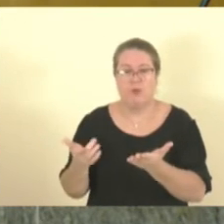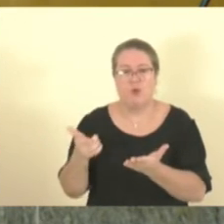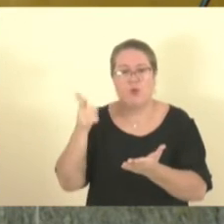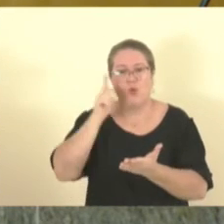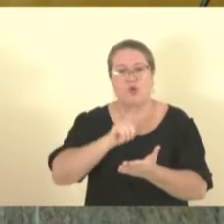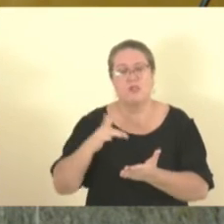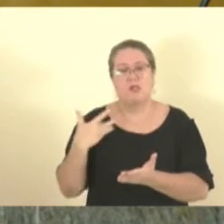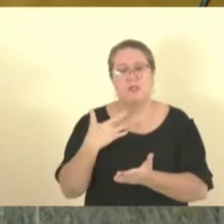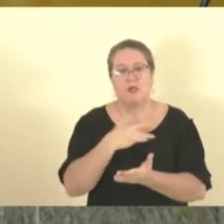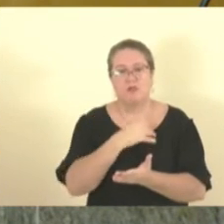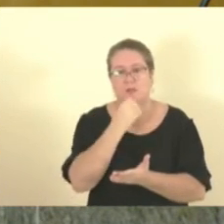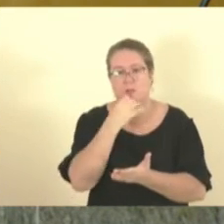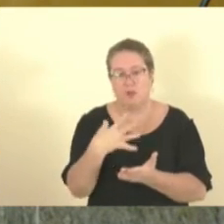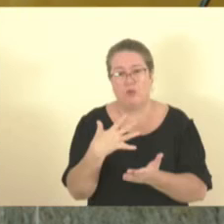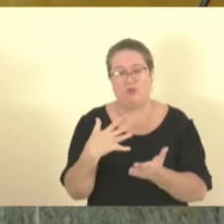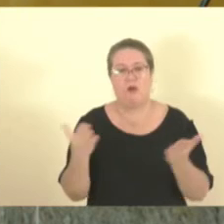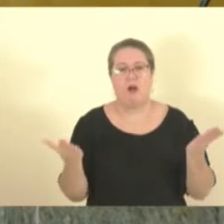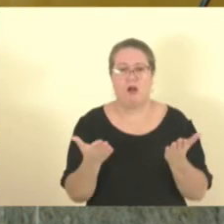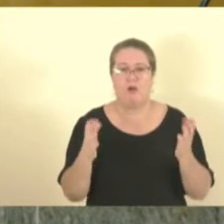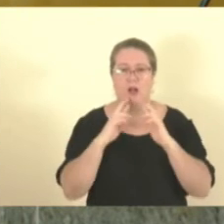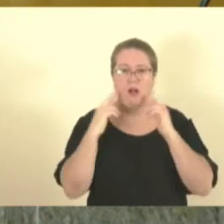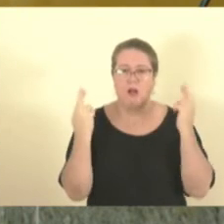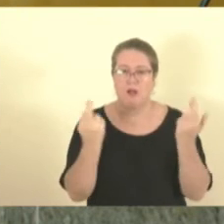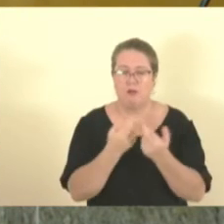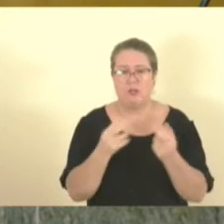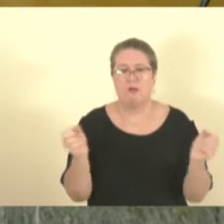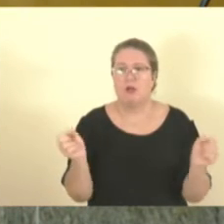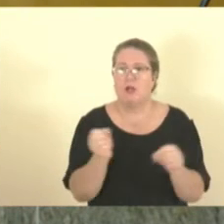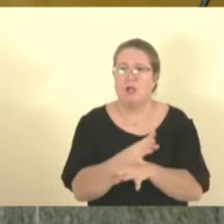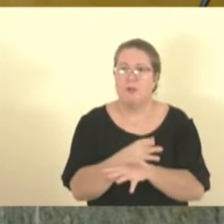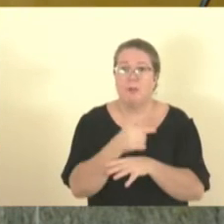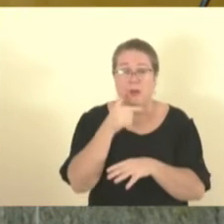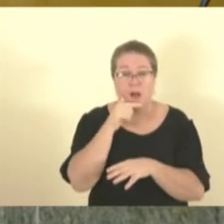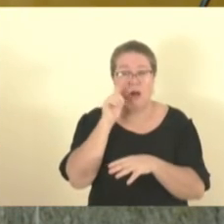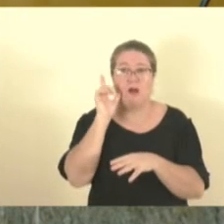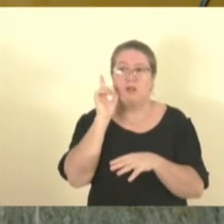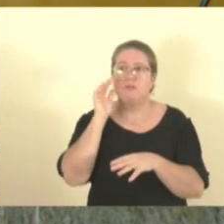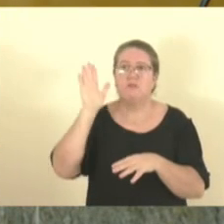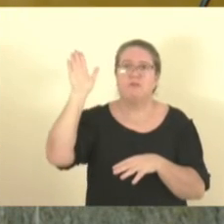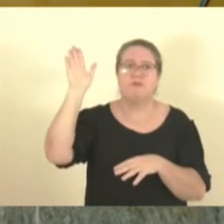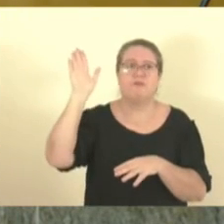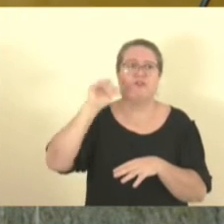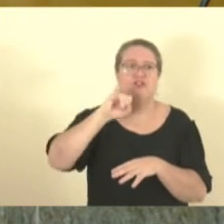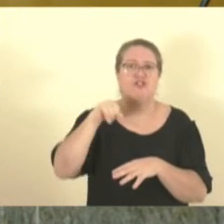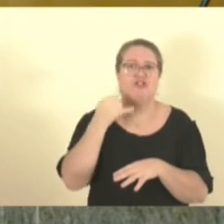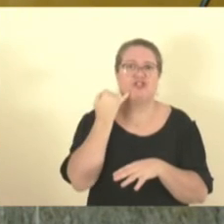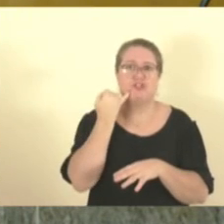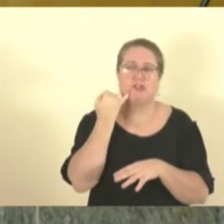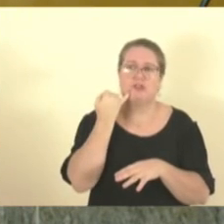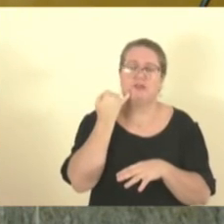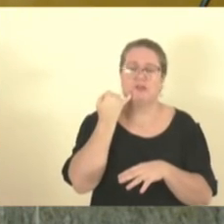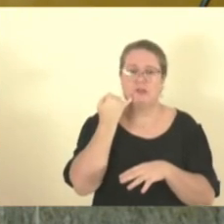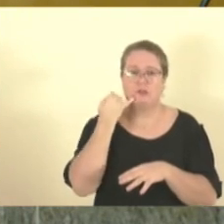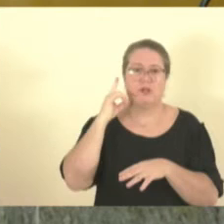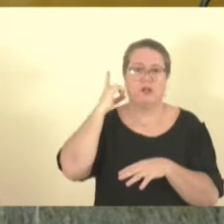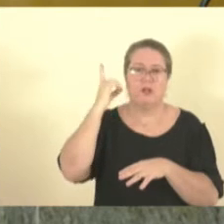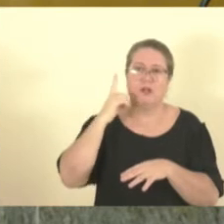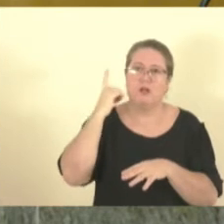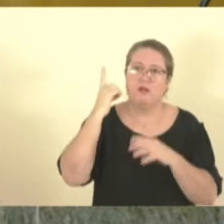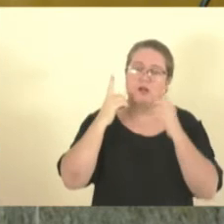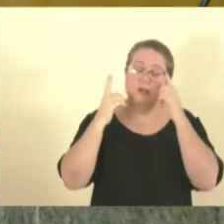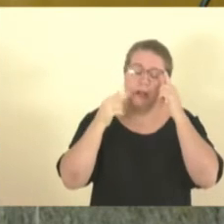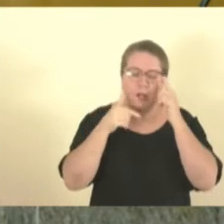Nada mais a venda da tarde. Vou encerrar a presente sessão. Antes, porém, comunique que a pauta... Pois não, deputado Janete. de encerrar a